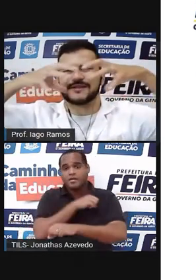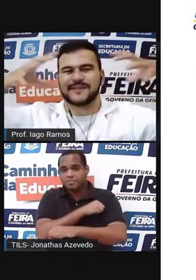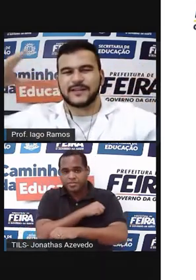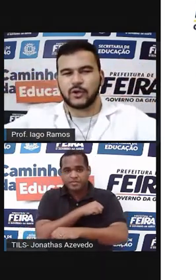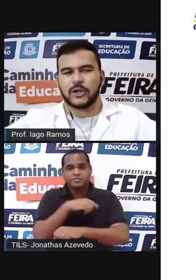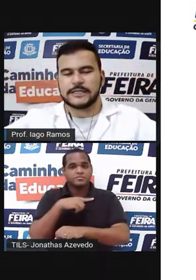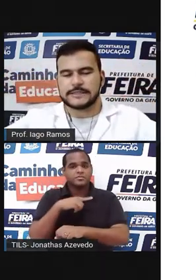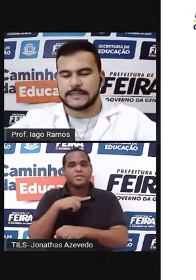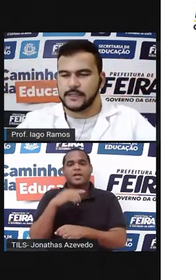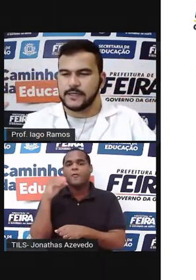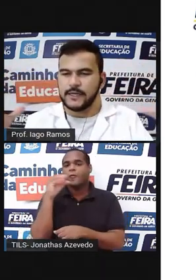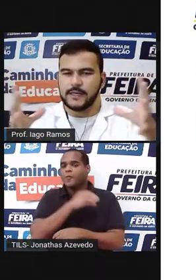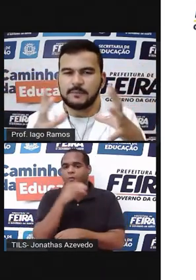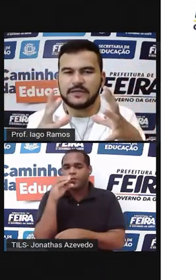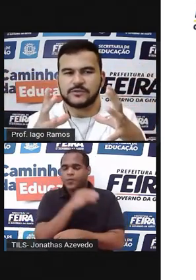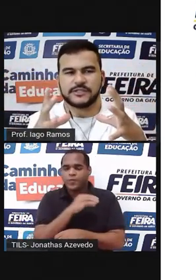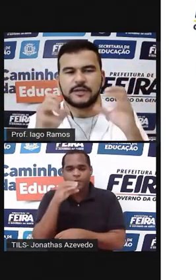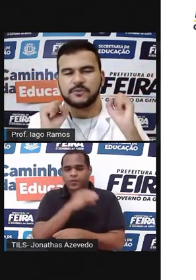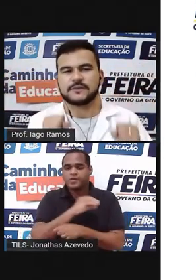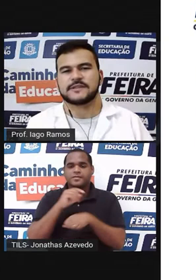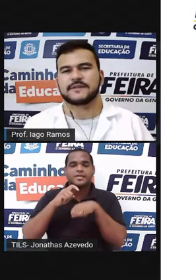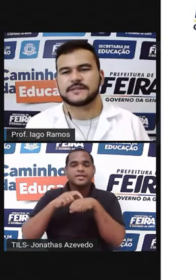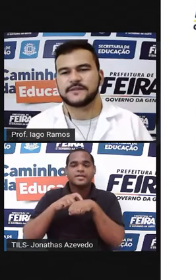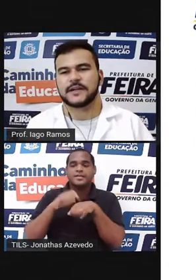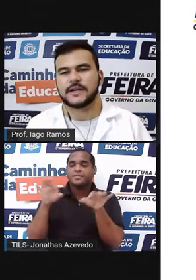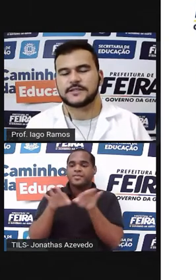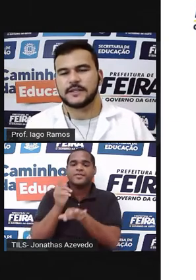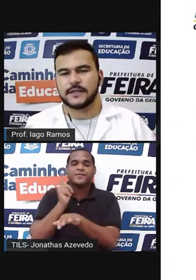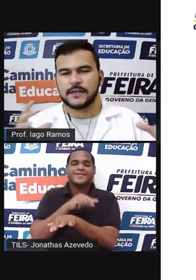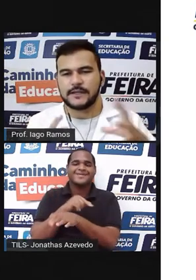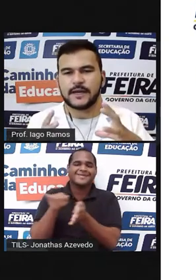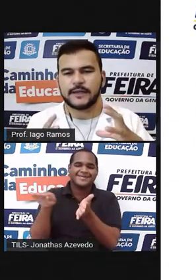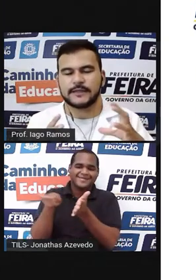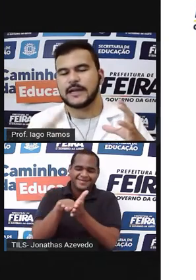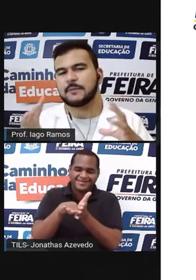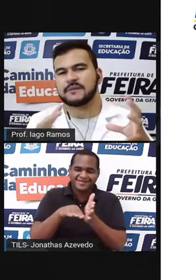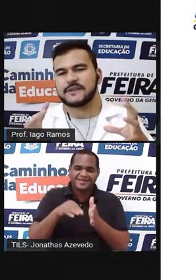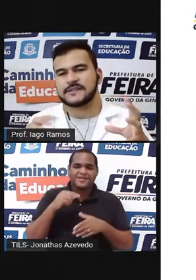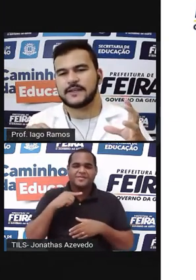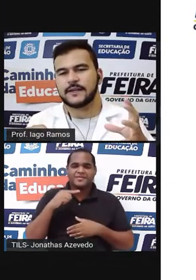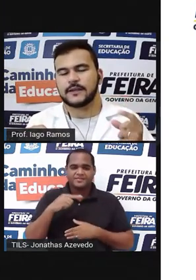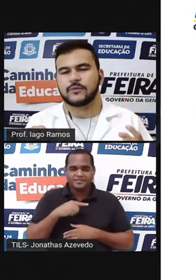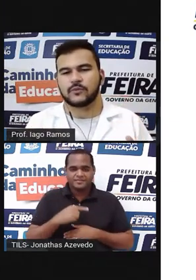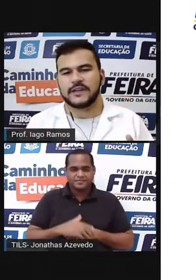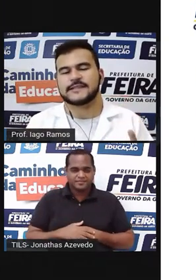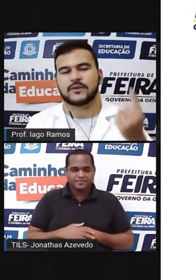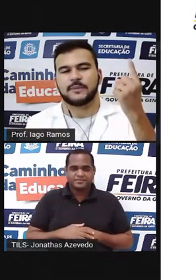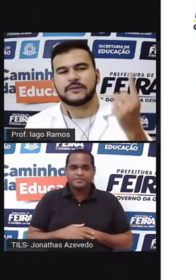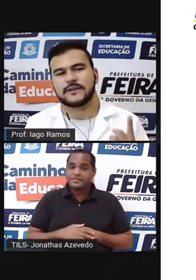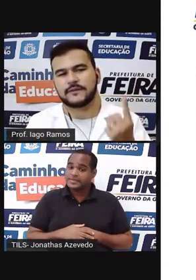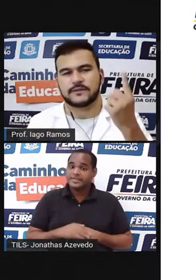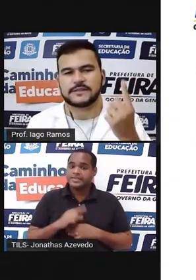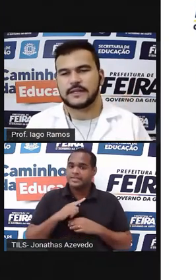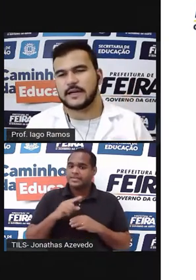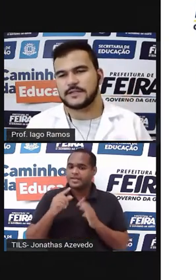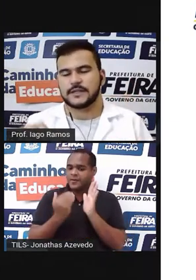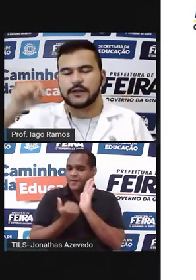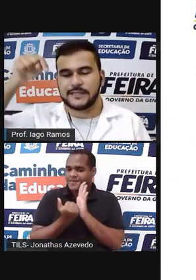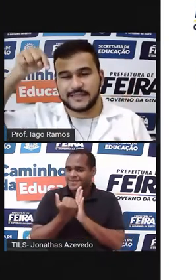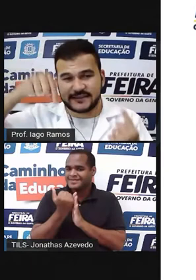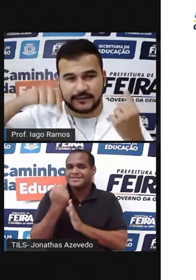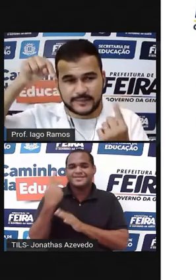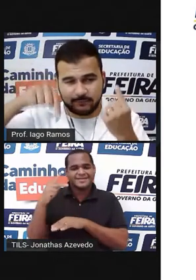quanto mais veloz, em menos tempo você faz a viagem. E aí dá para fazer com que esse aumento da velocidade